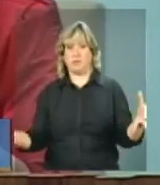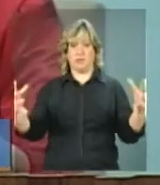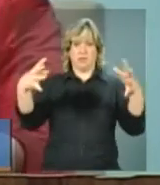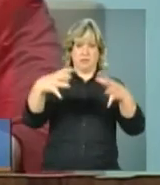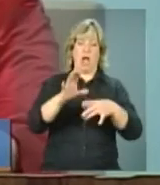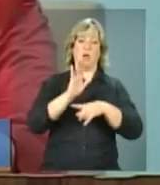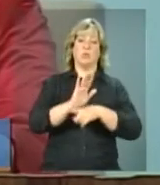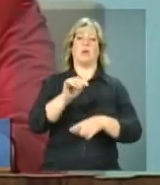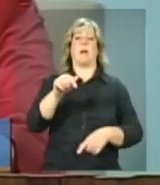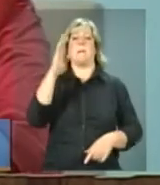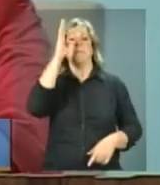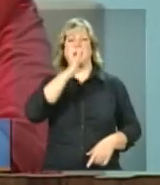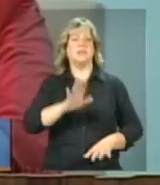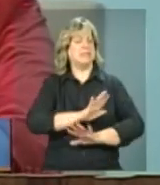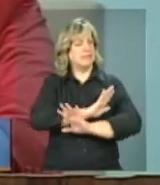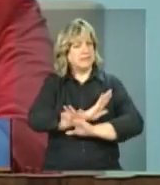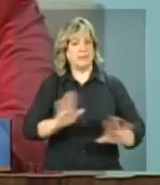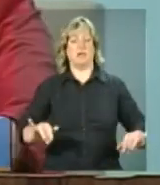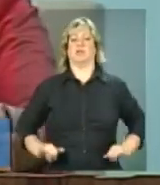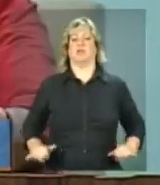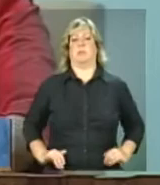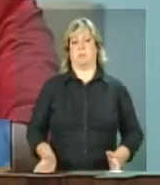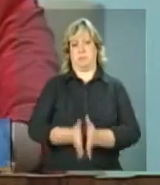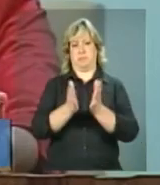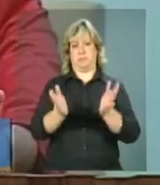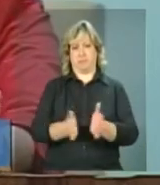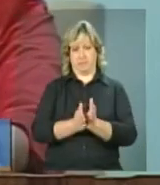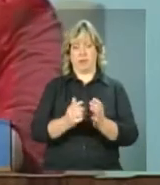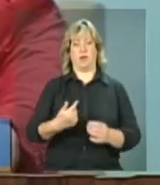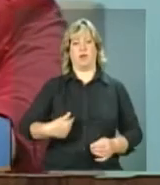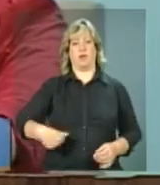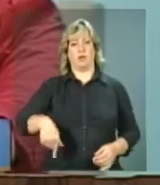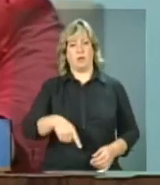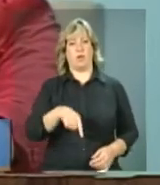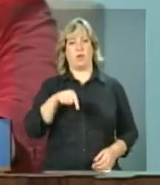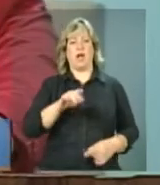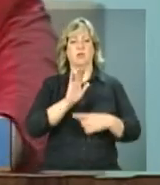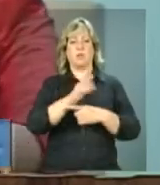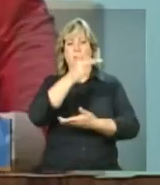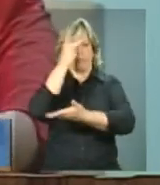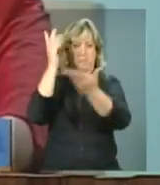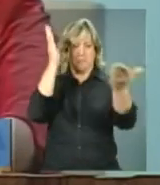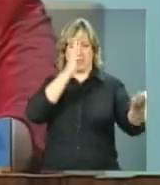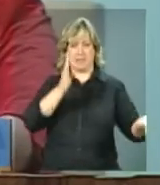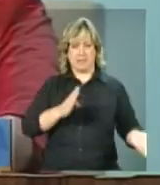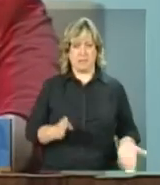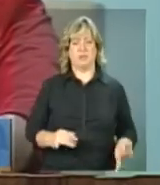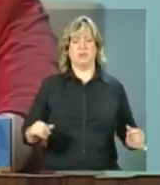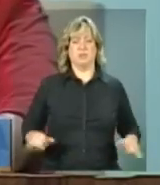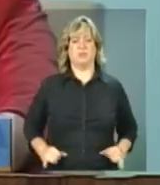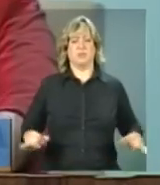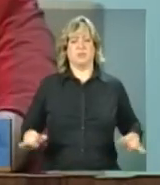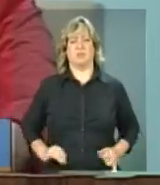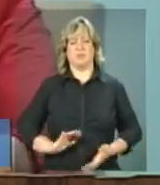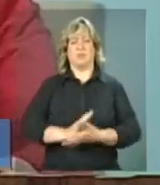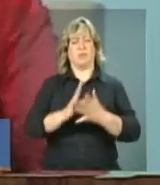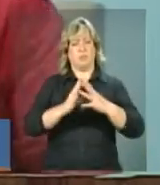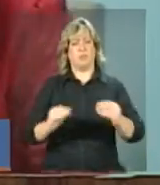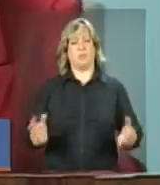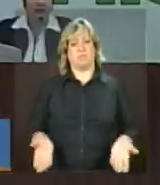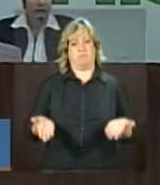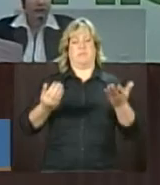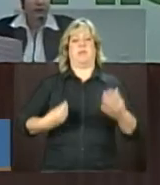miséria e nessa rede com o Brasil, para tirarmos os brasileiros da extrema pobreza.